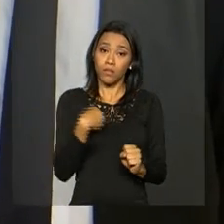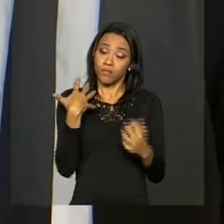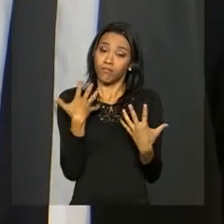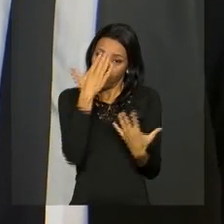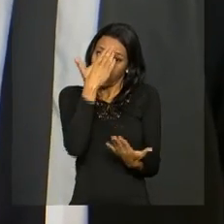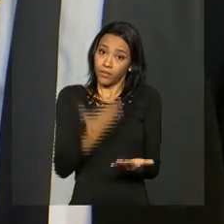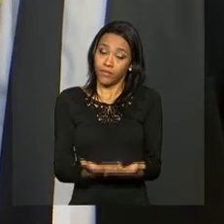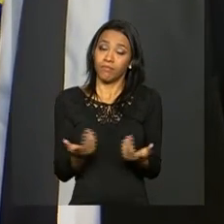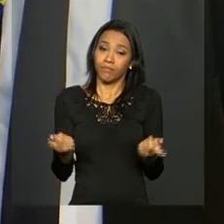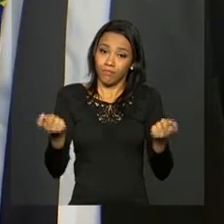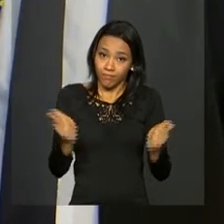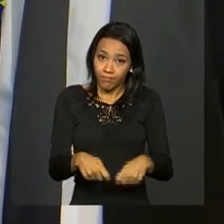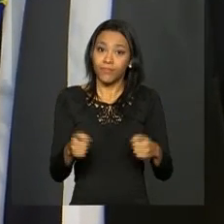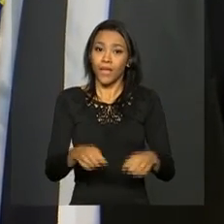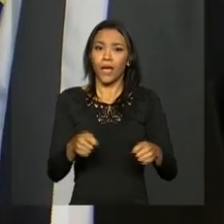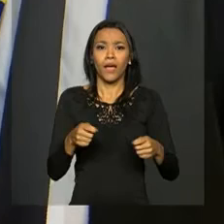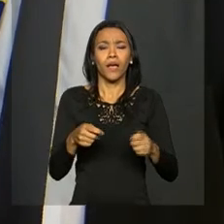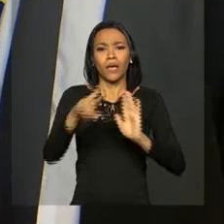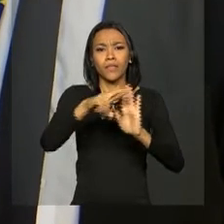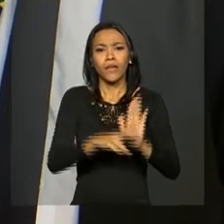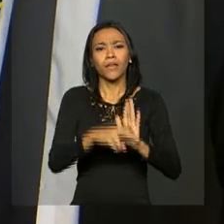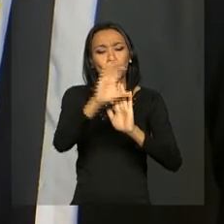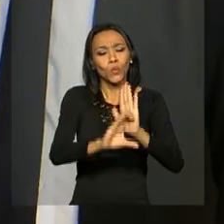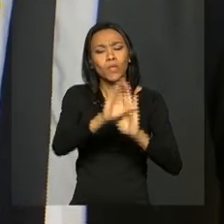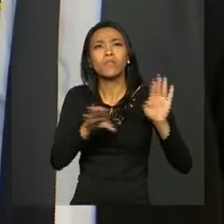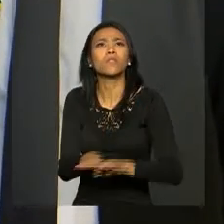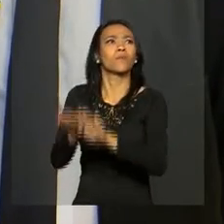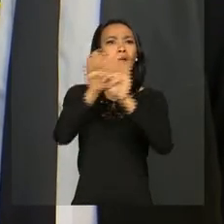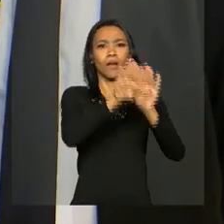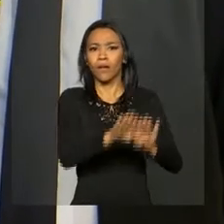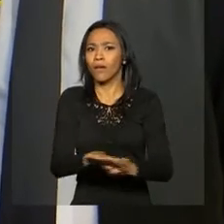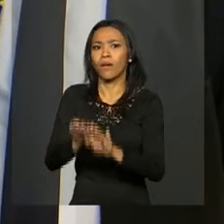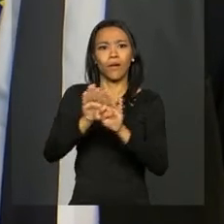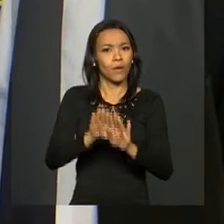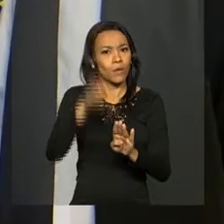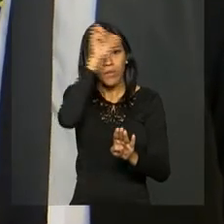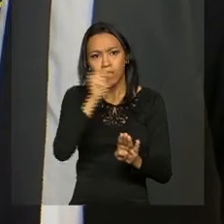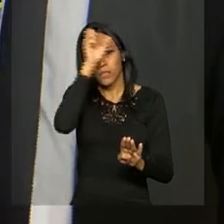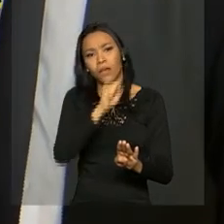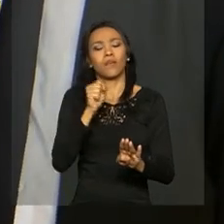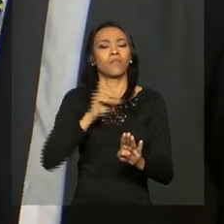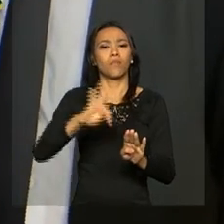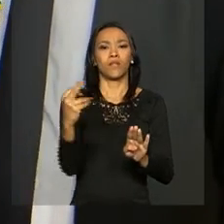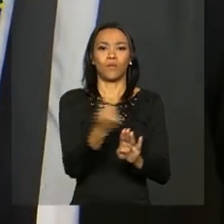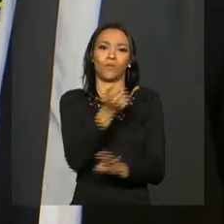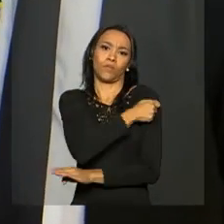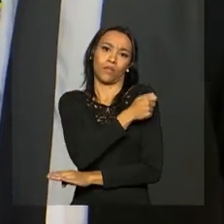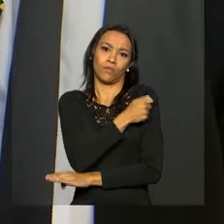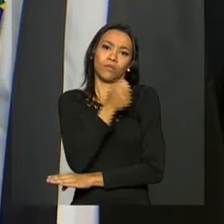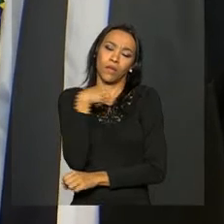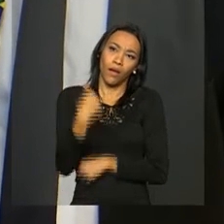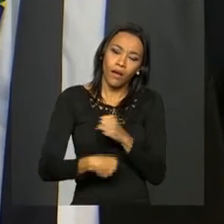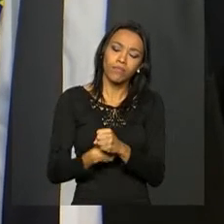produzir uma base nacional comum que especifica os objetivos de aprendizagem para todos os estudantes brasileiros, ano a